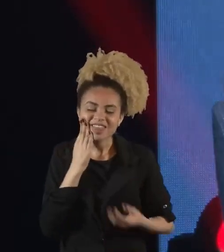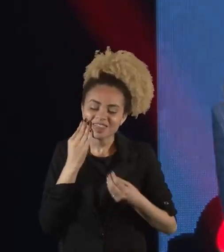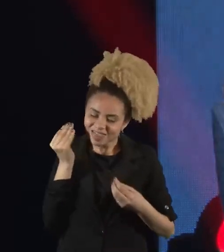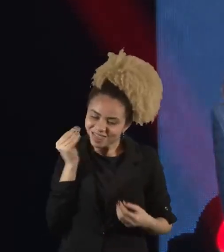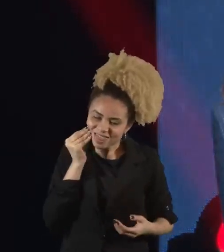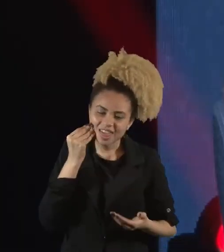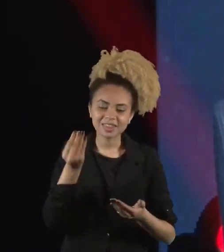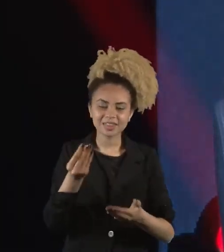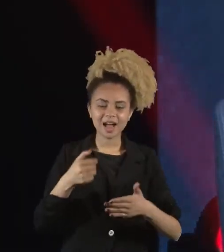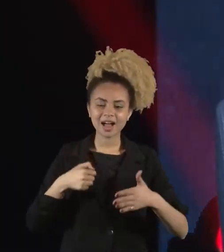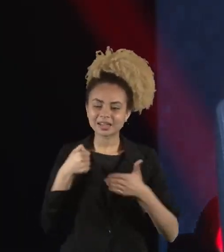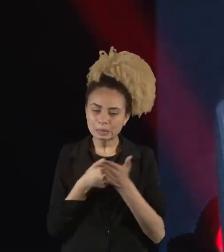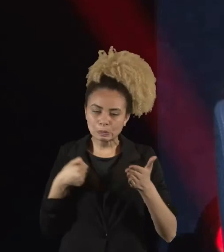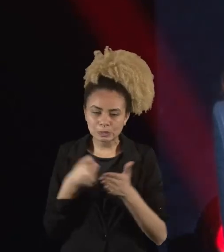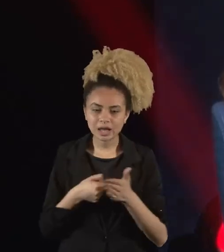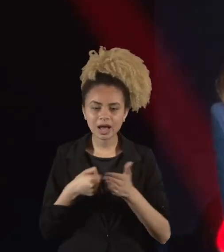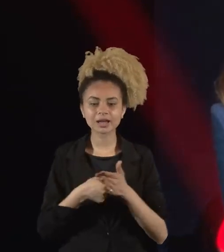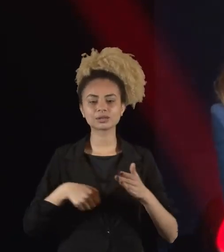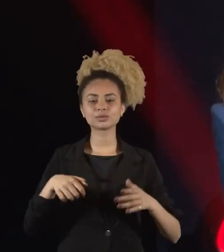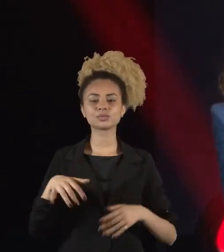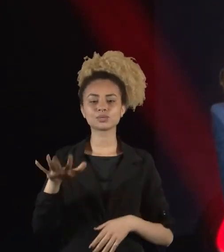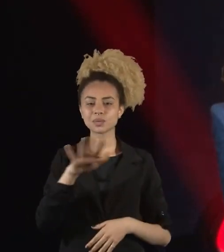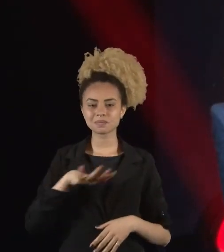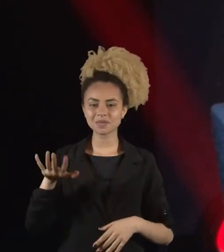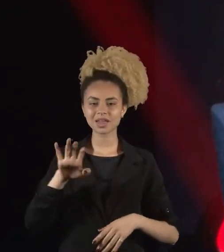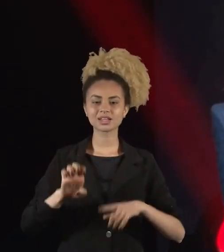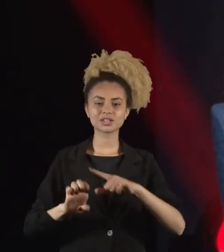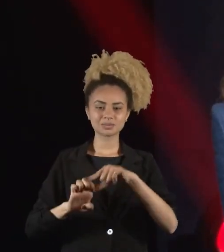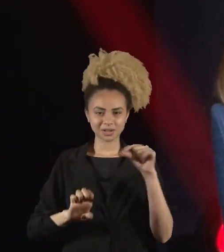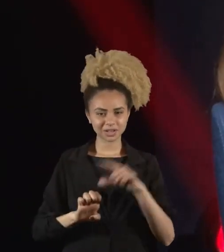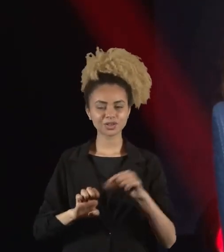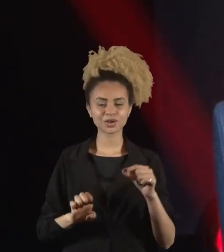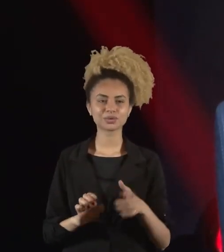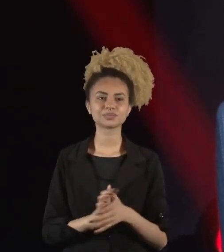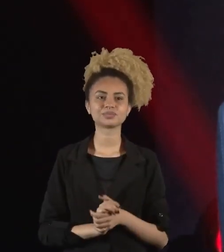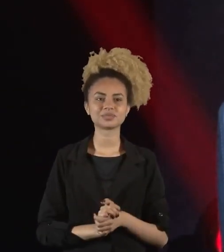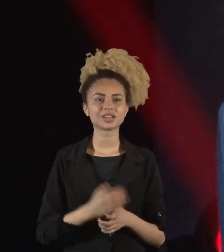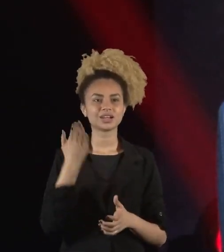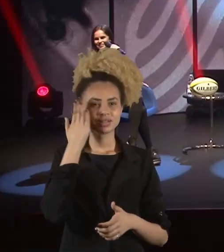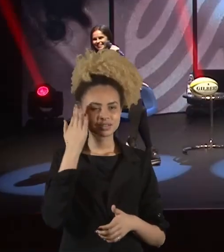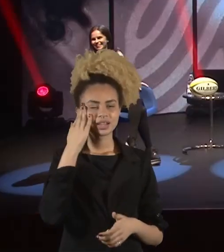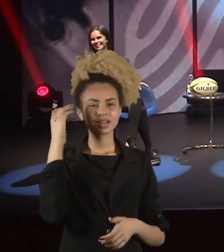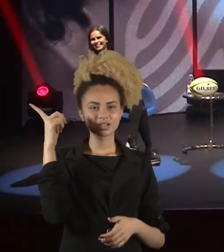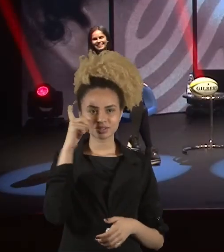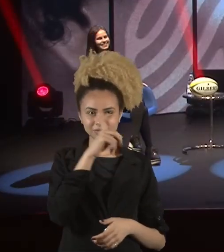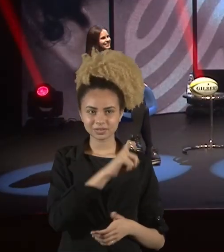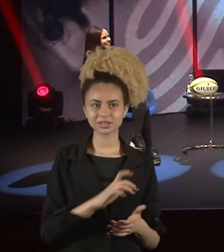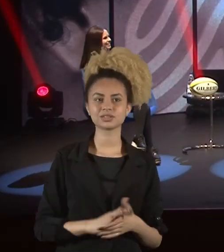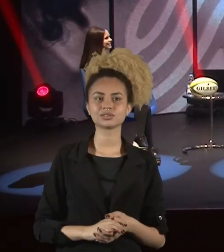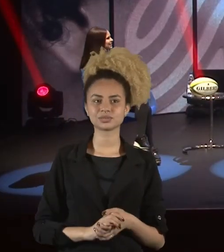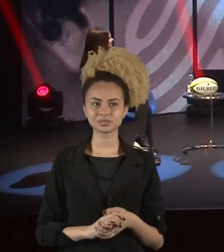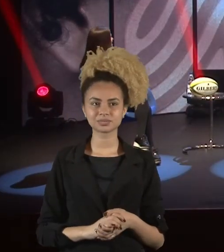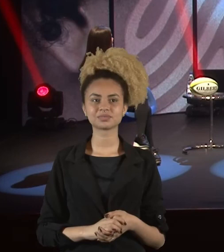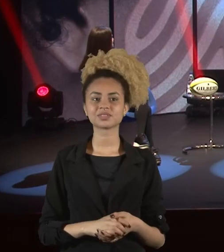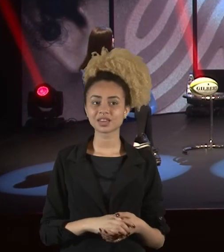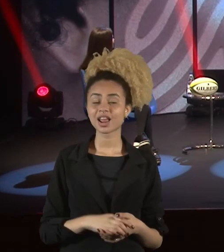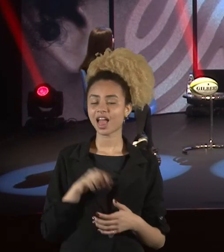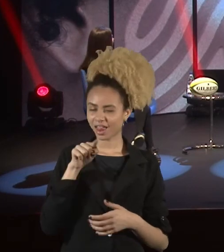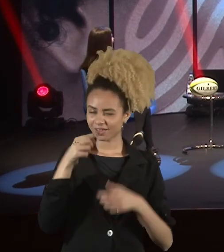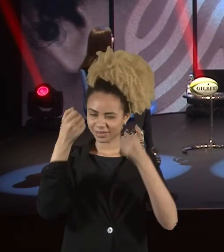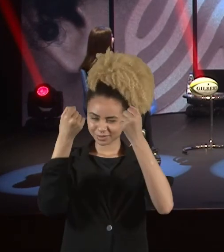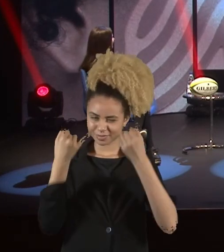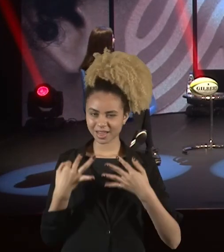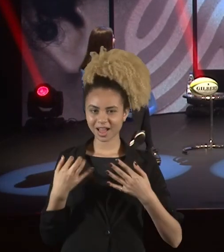ambiente empreendedor. Eu tive um negócio também, eu sei o quanto é difícil. A Sheila vai já contar os desafios